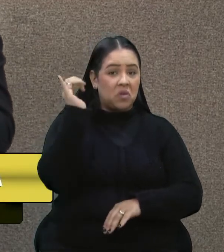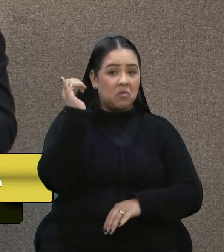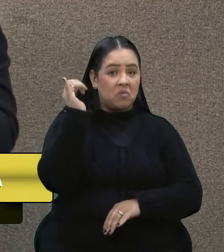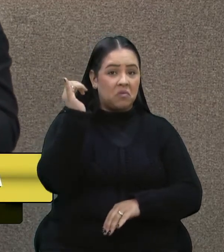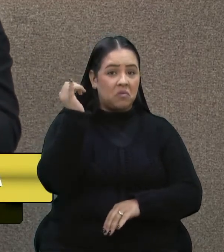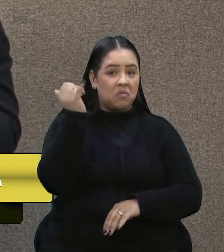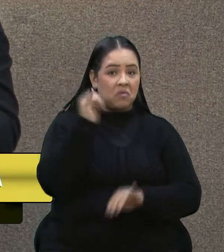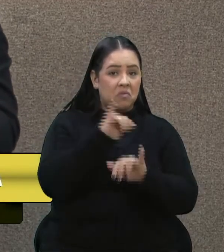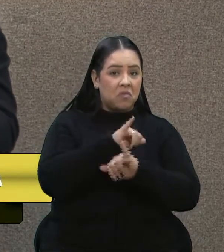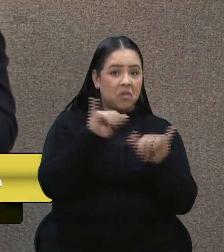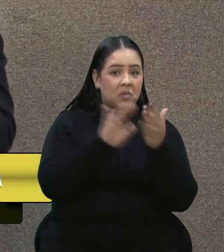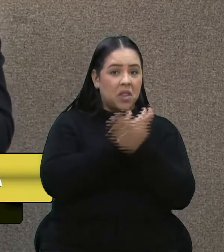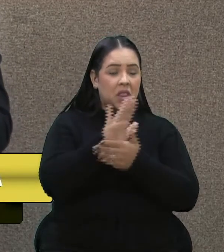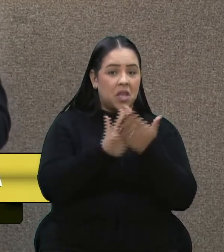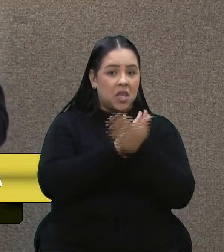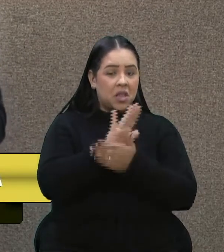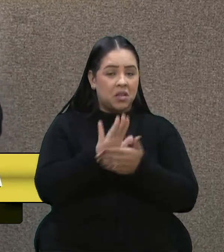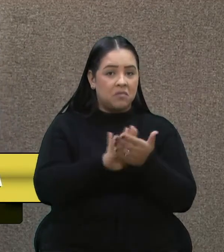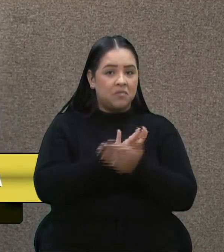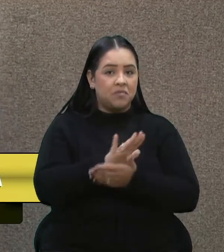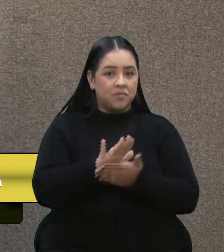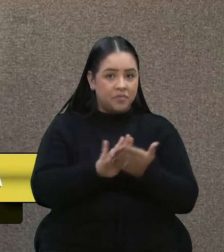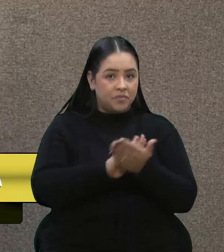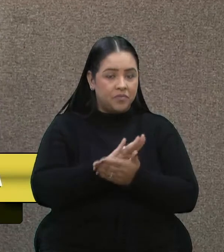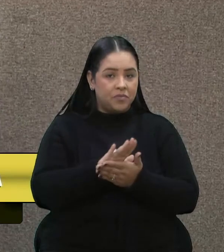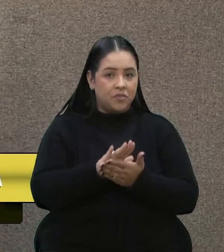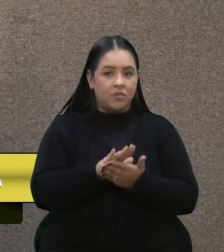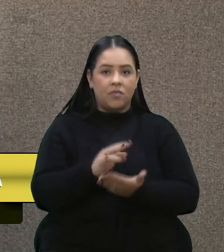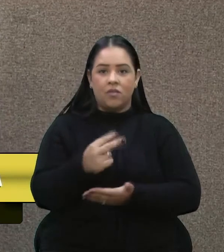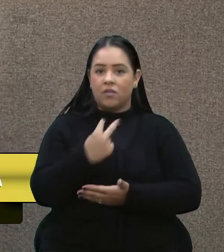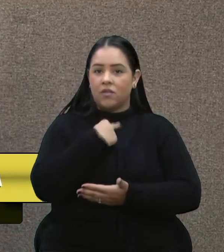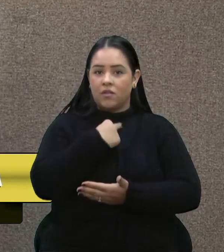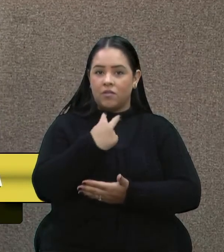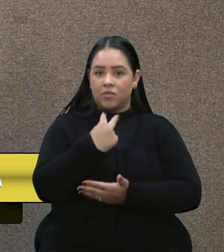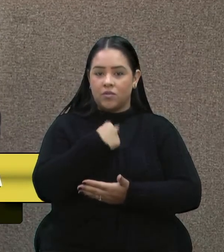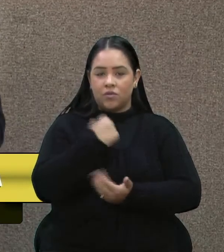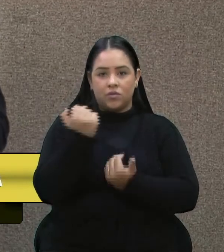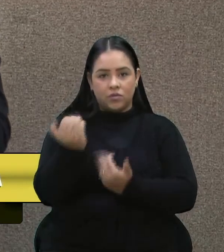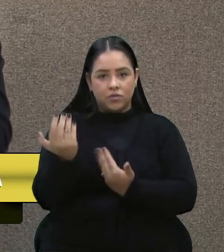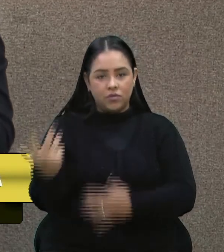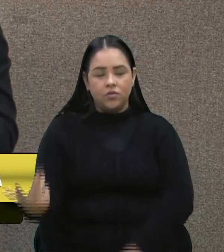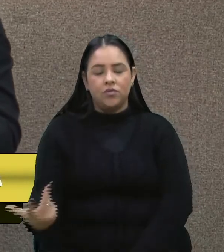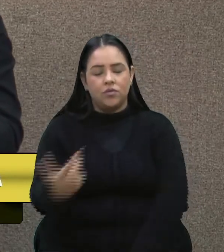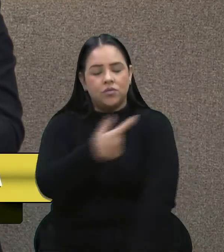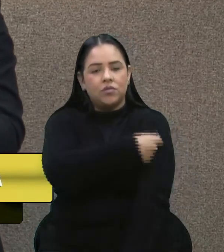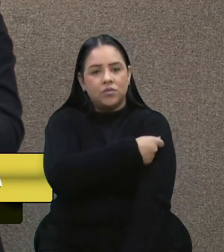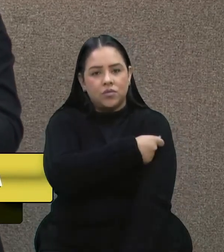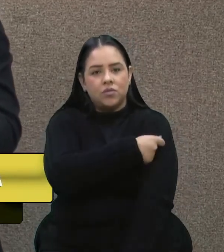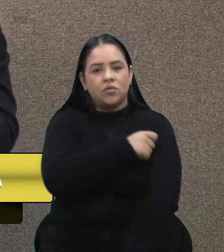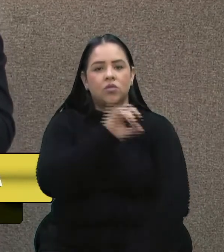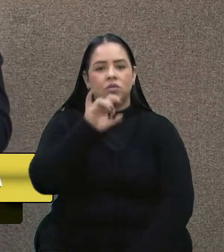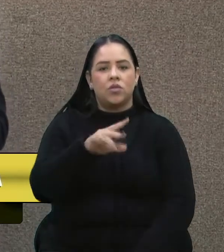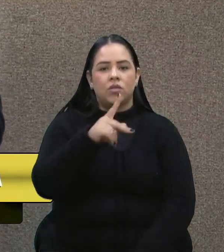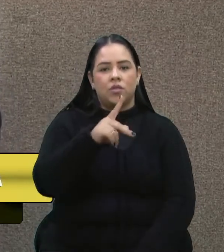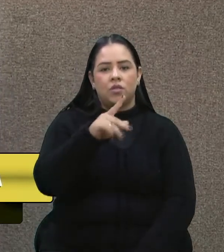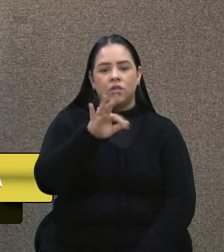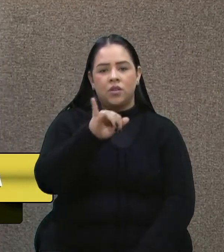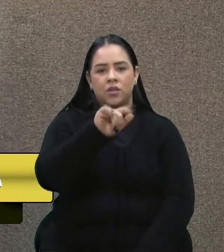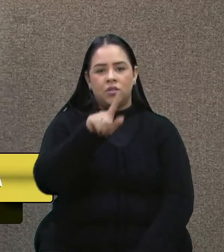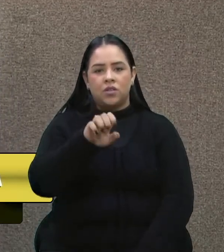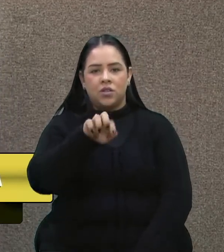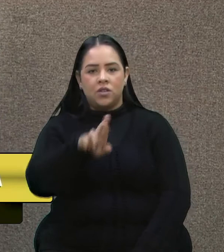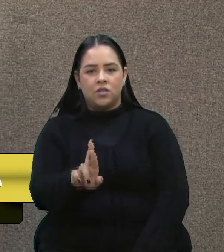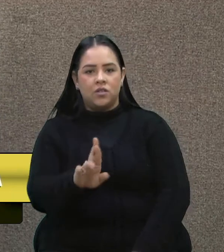colocada por ninguém. Então, não deixem os adolescentes serem vacinados, a não ser com a Pfizer ou a Janssen.